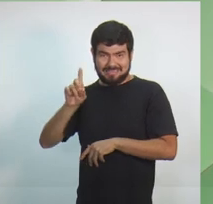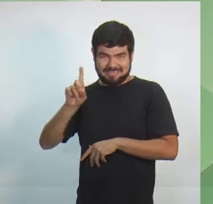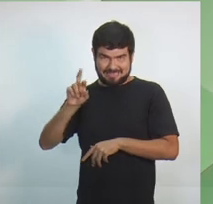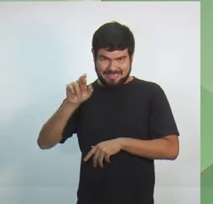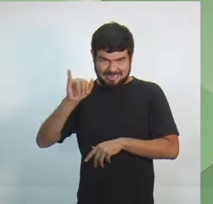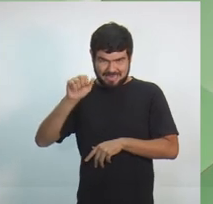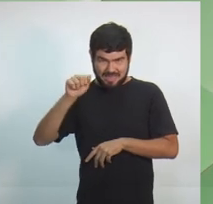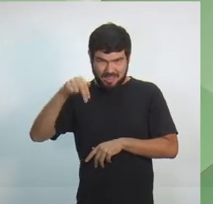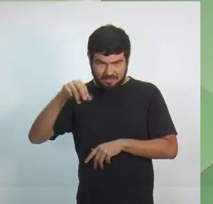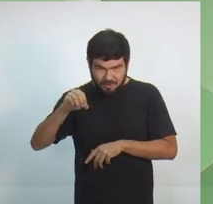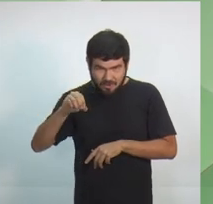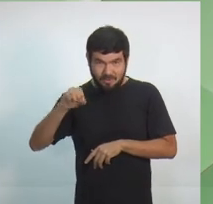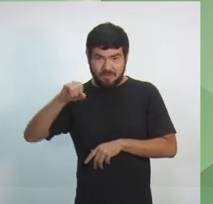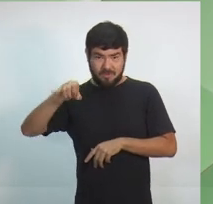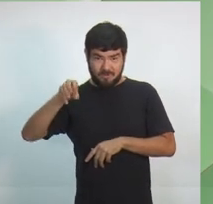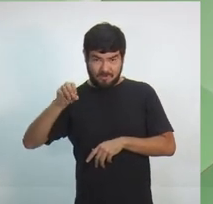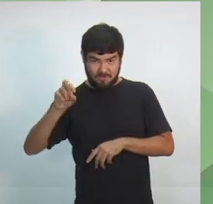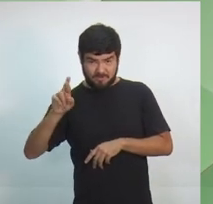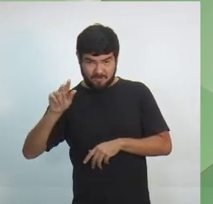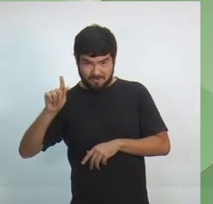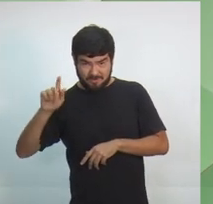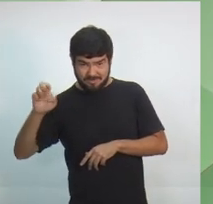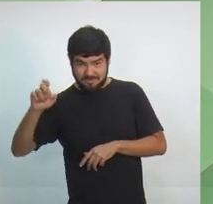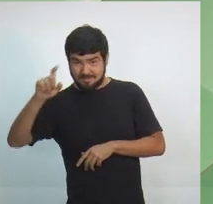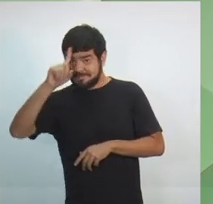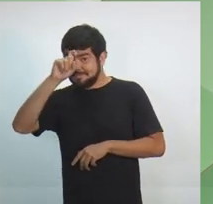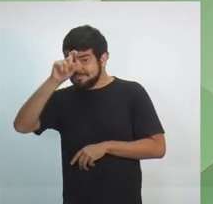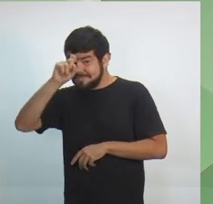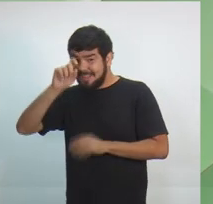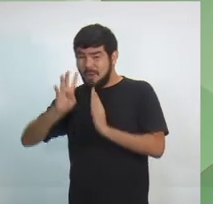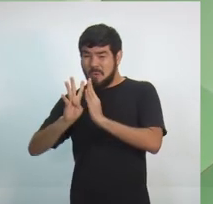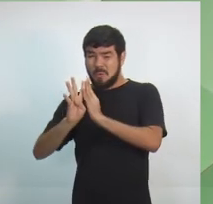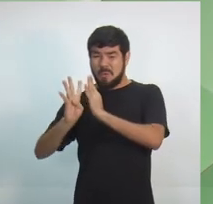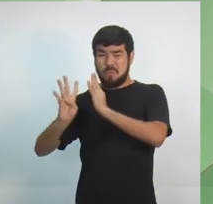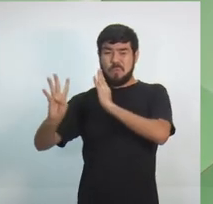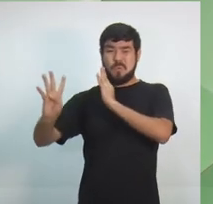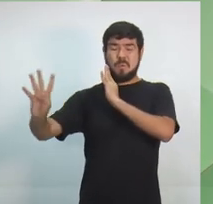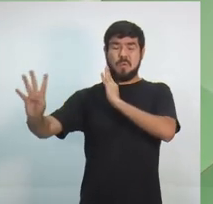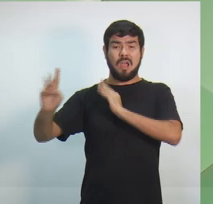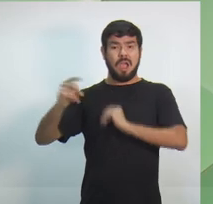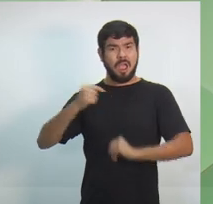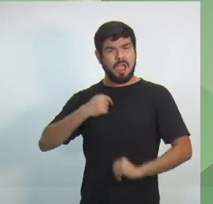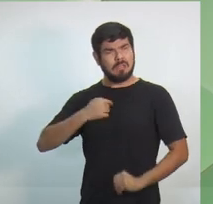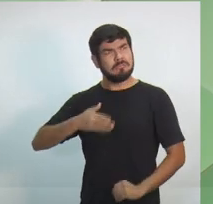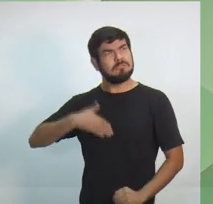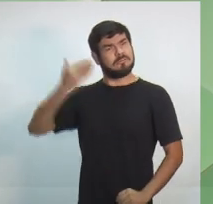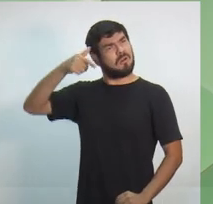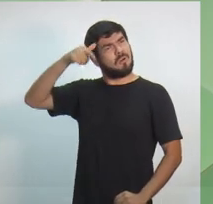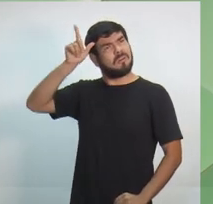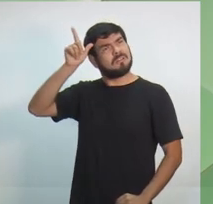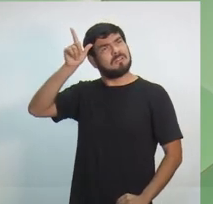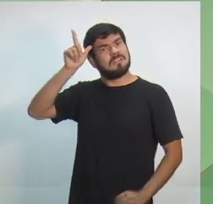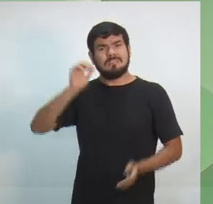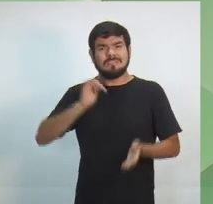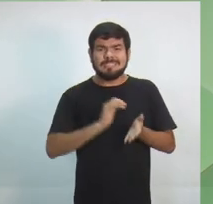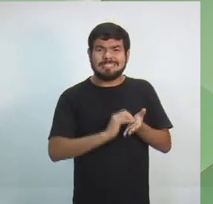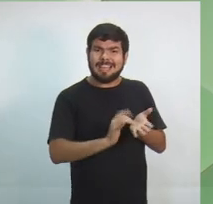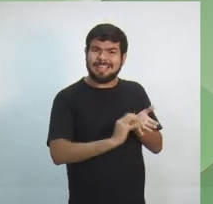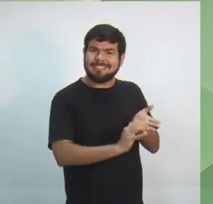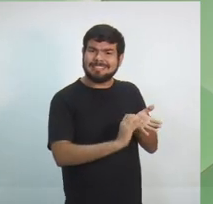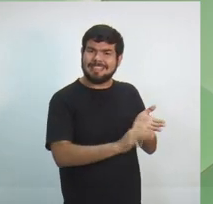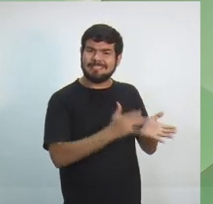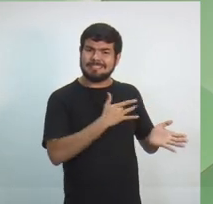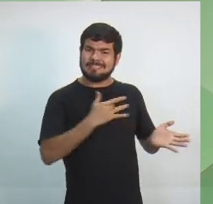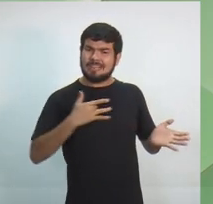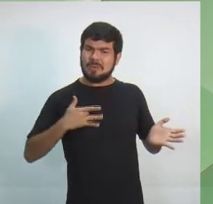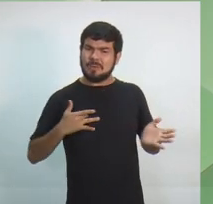E aí, ontem eu fui surpreendido com a notícia de que o secretário de saúde se licencia, tira...